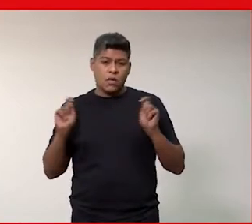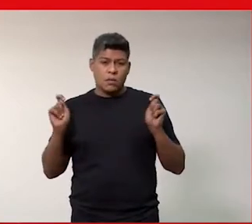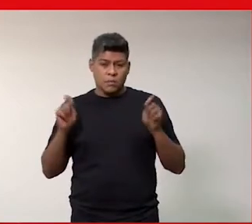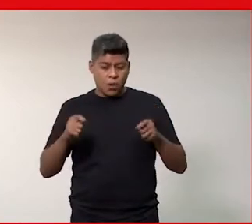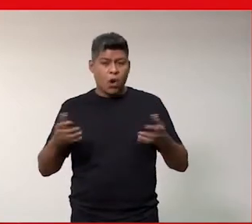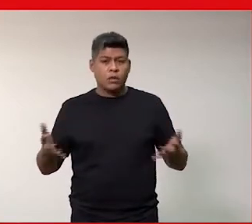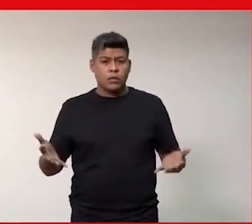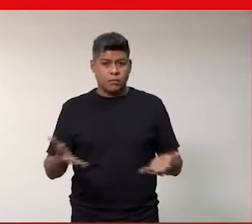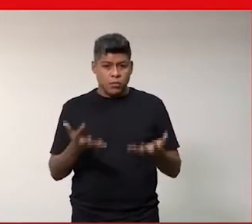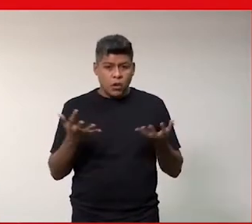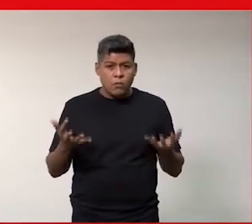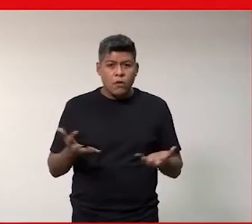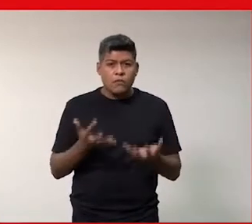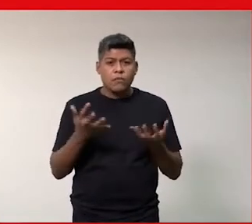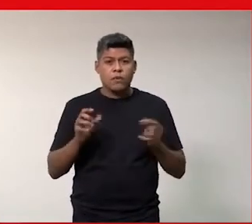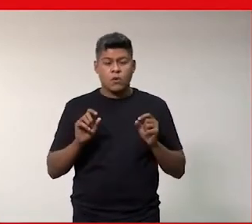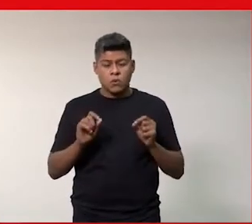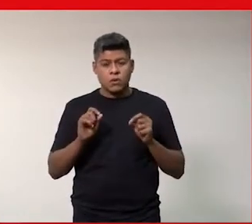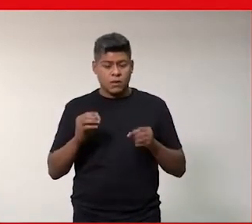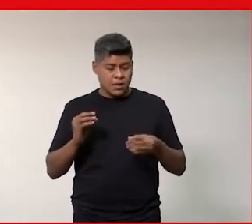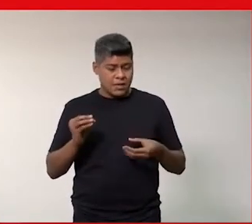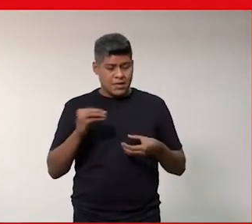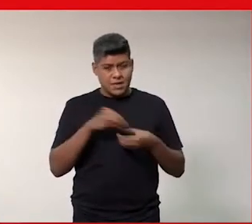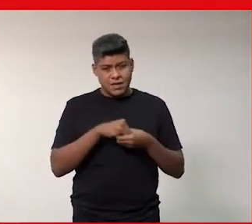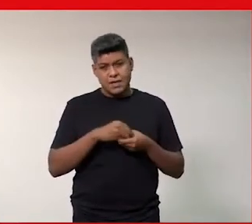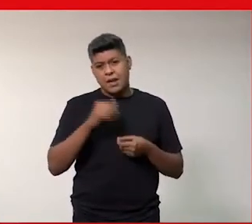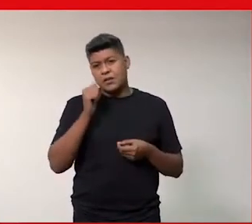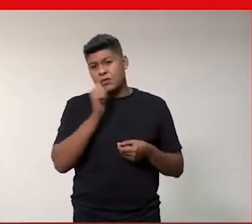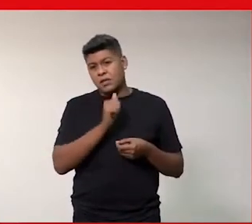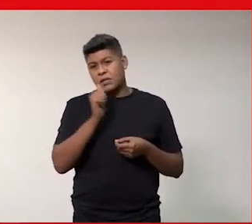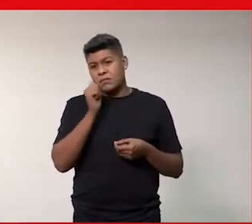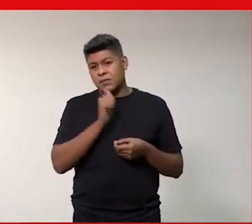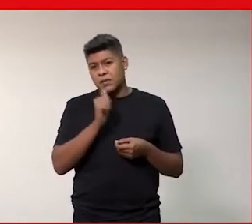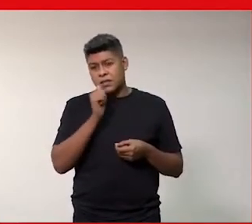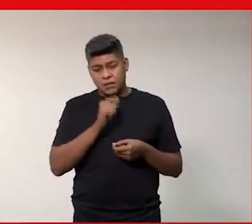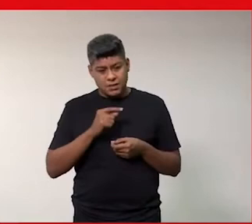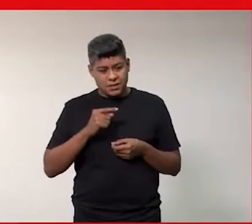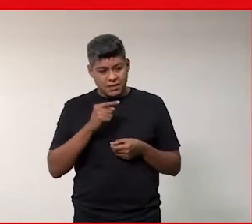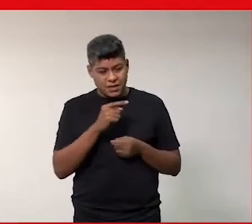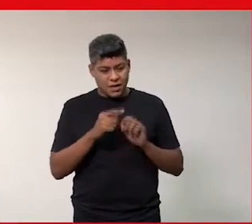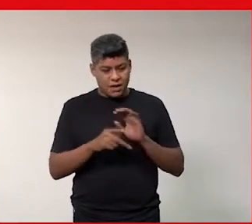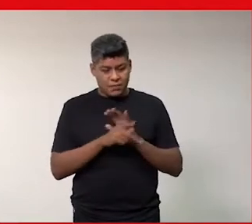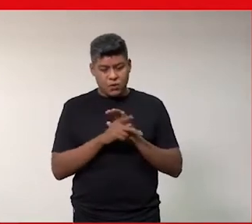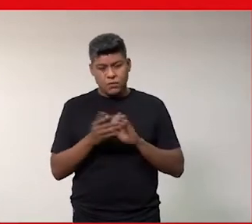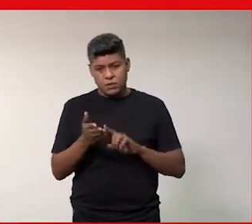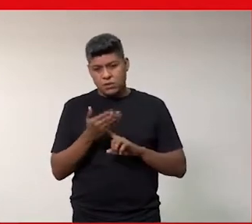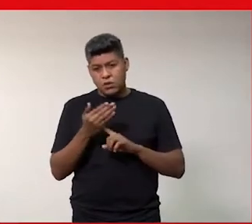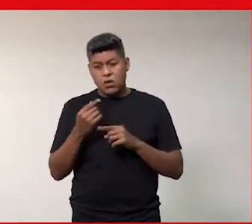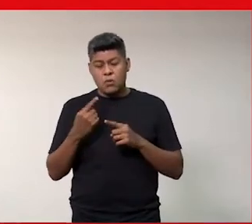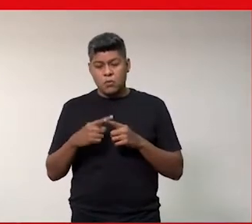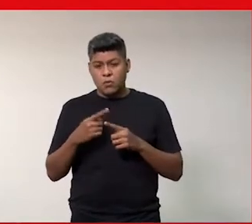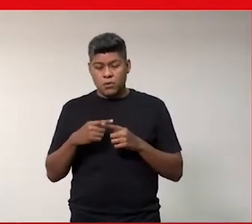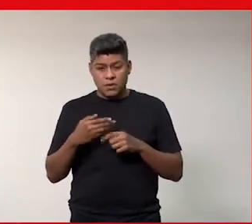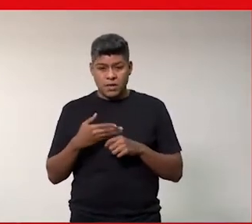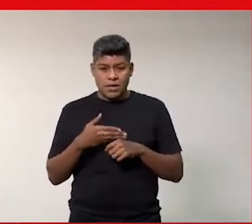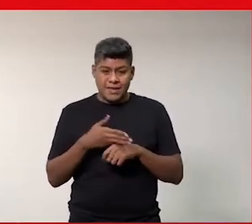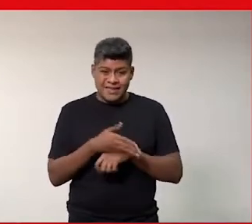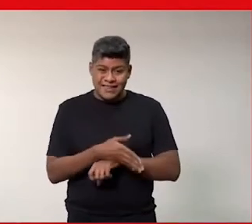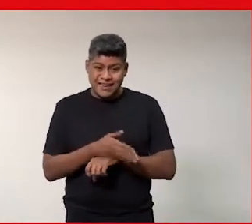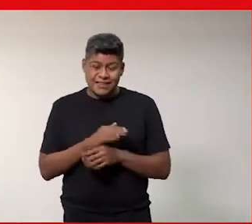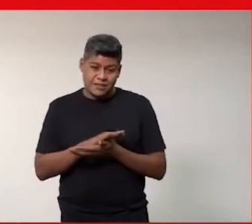promover o ingresso dessas meninas ali na questão da tecnologia. Porque elas não ingressam